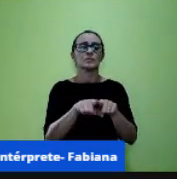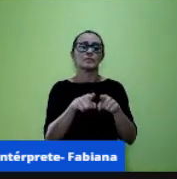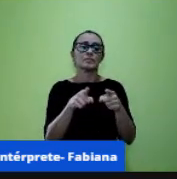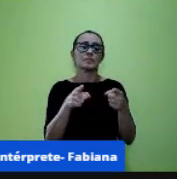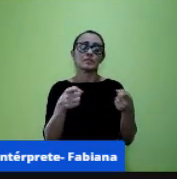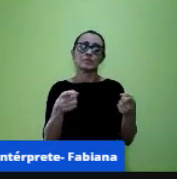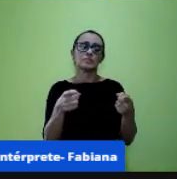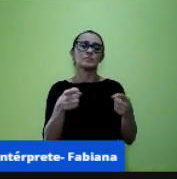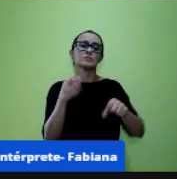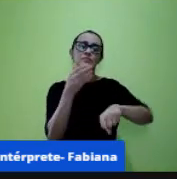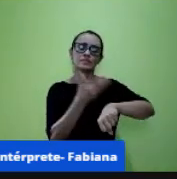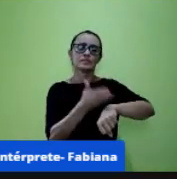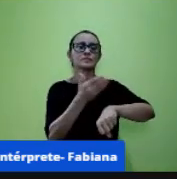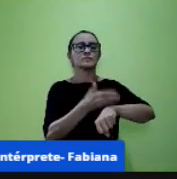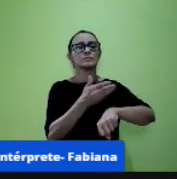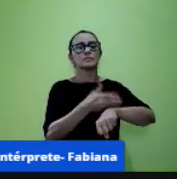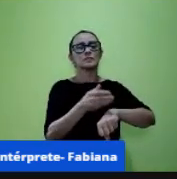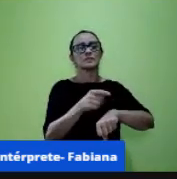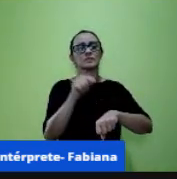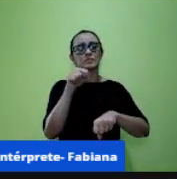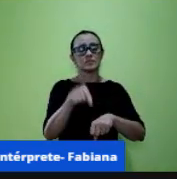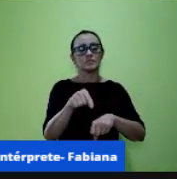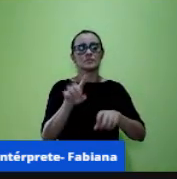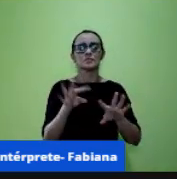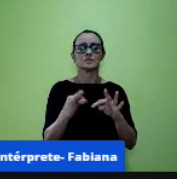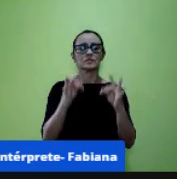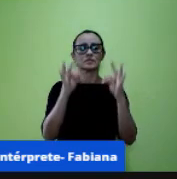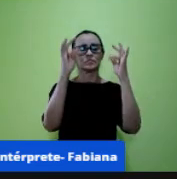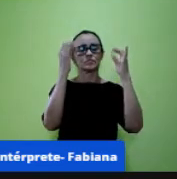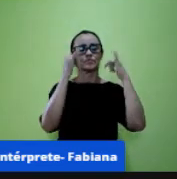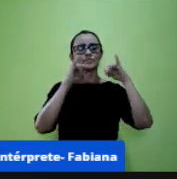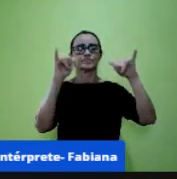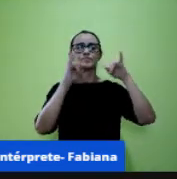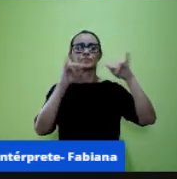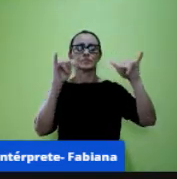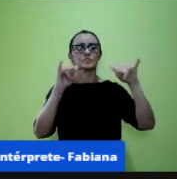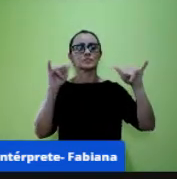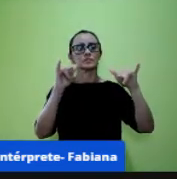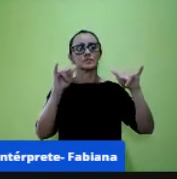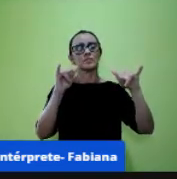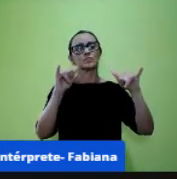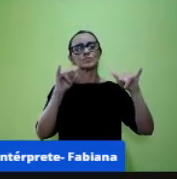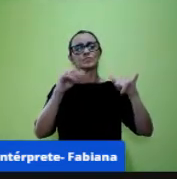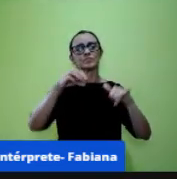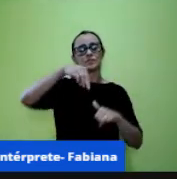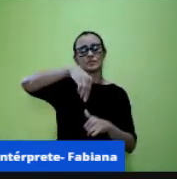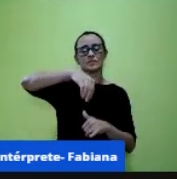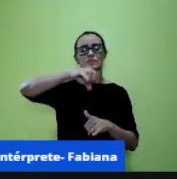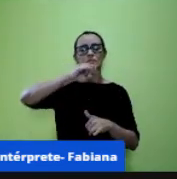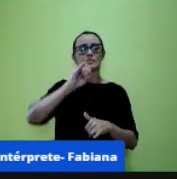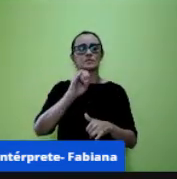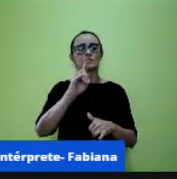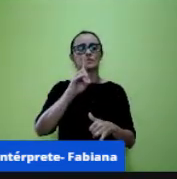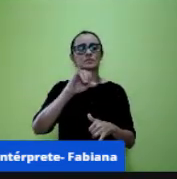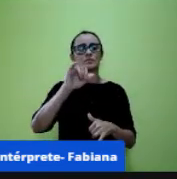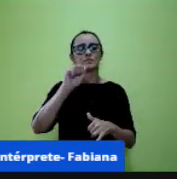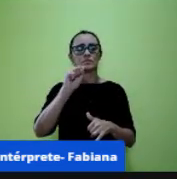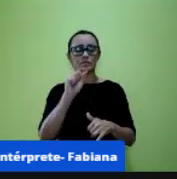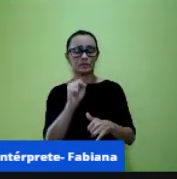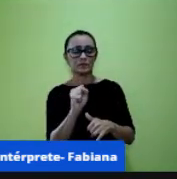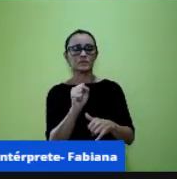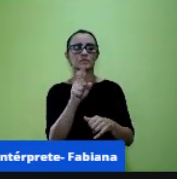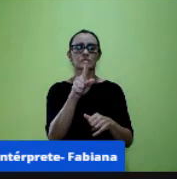porque essas tecnologias de informação essas mídias de educação como o Antônio já